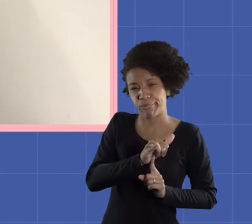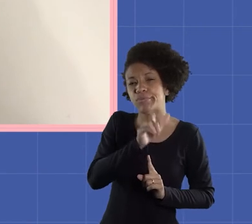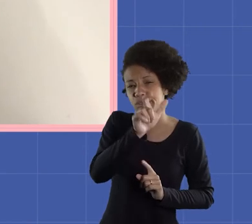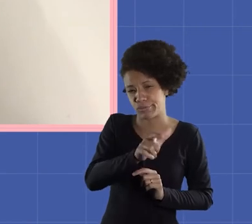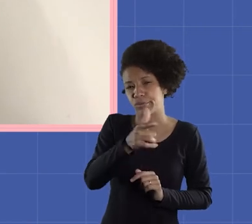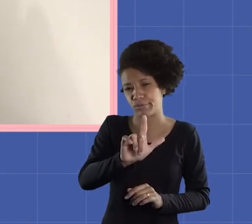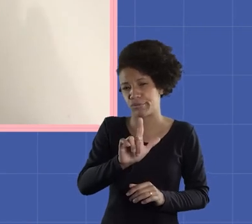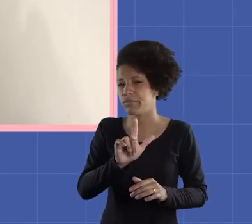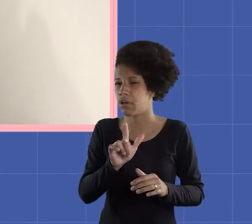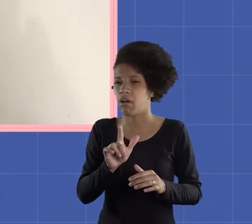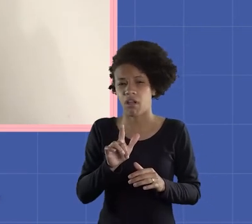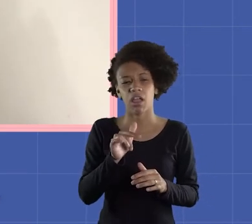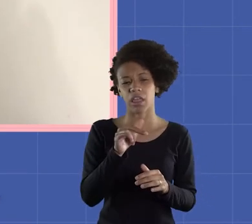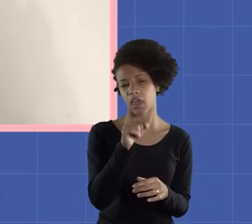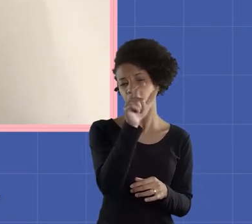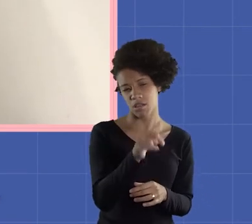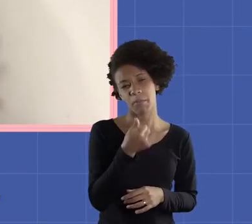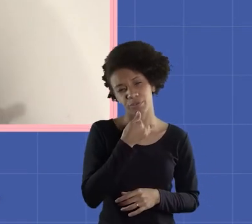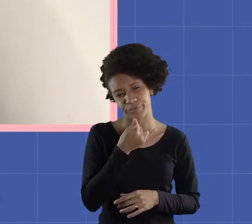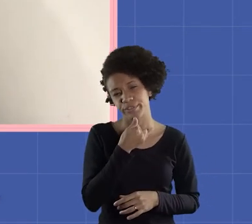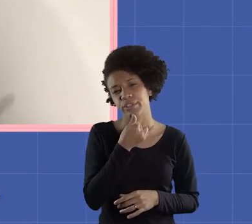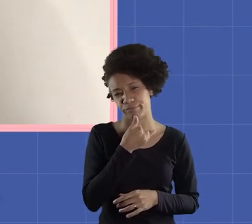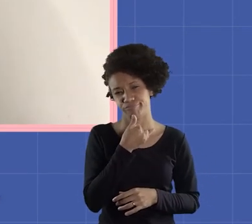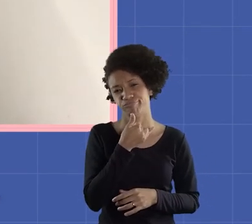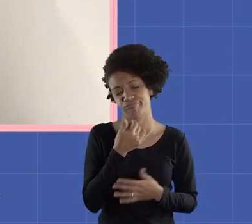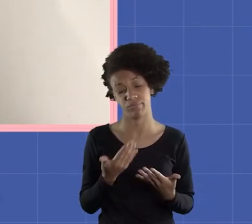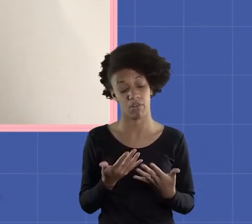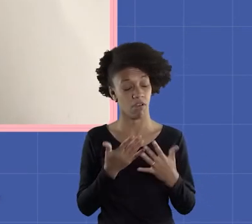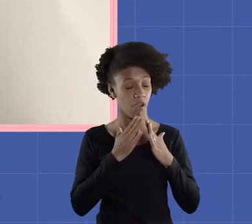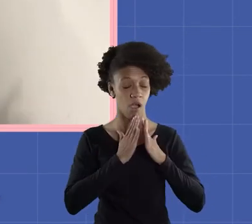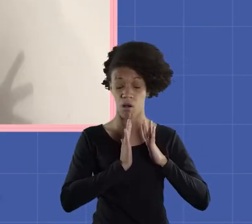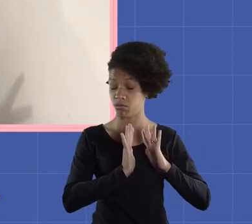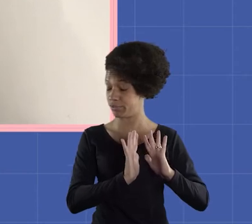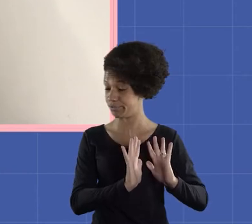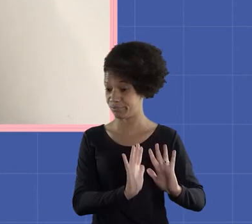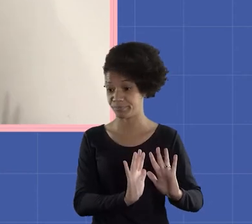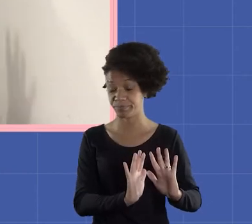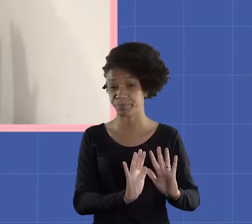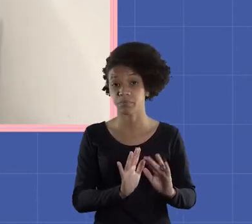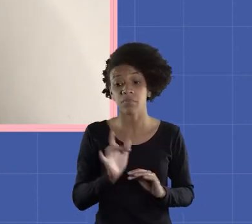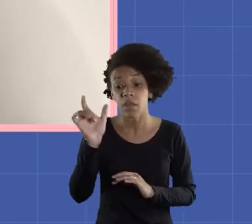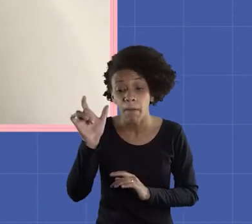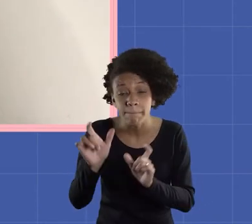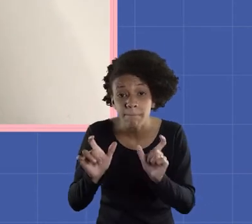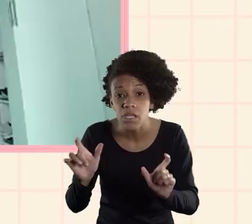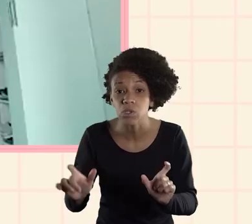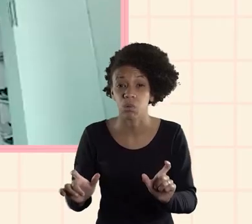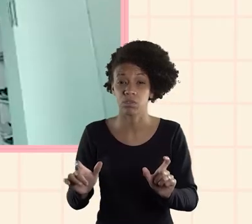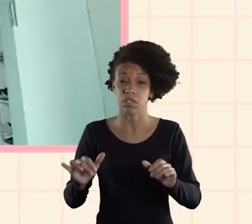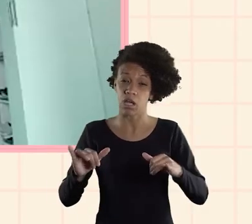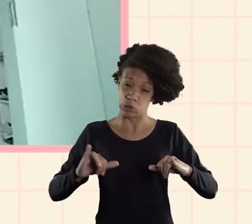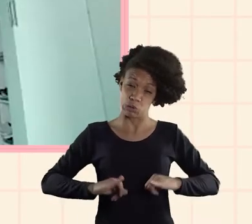olhando das outras falando mal tipo que não agrada as outras pessoas coisas horríveis